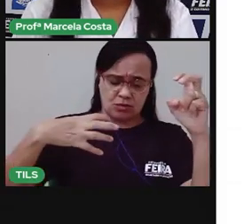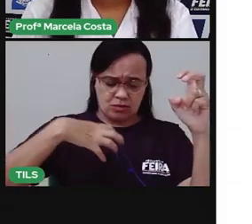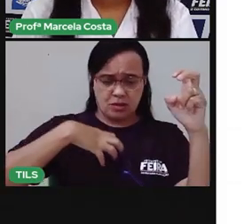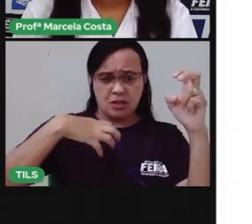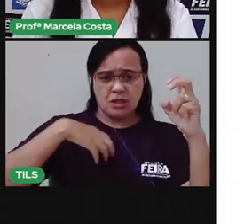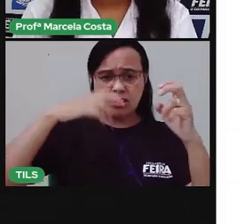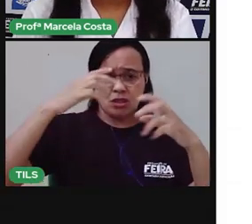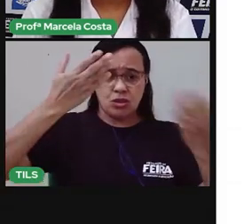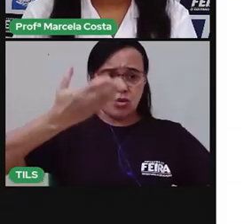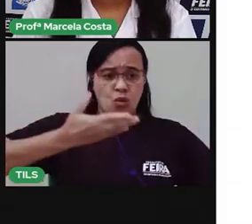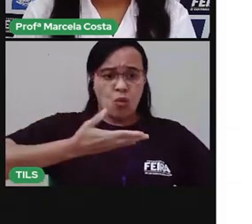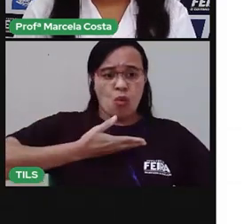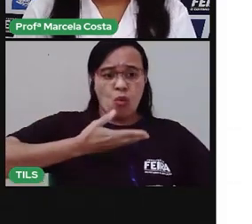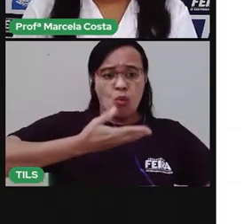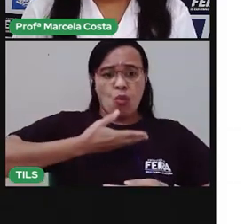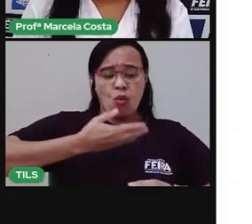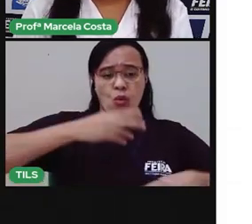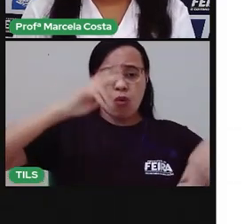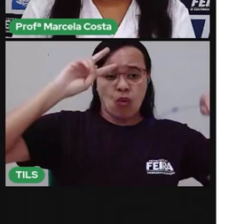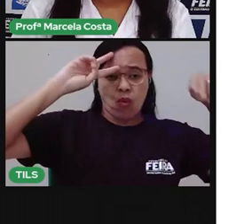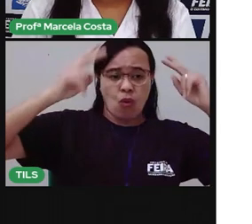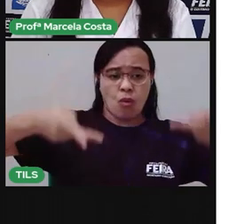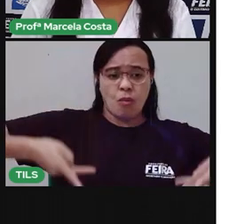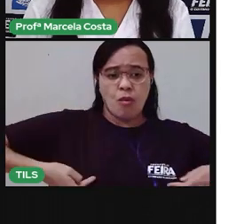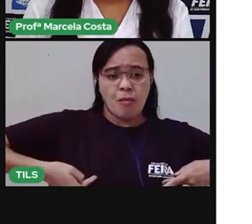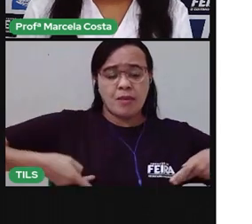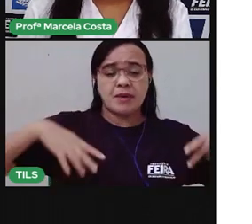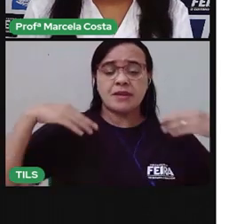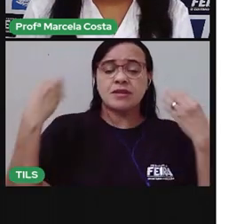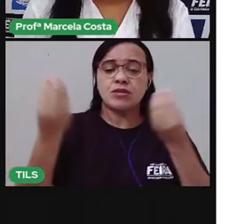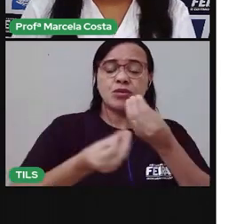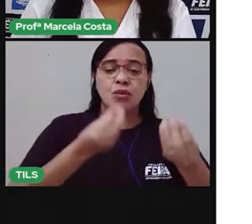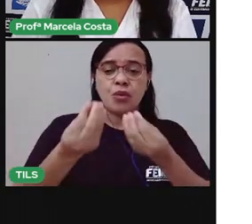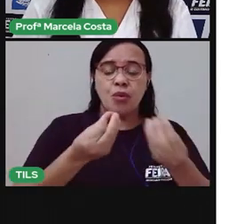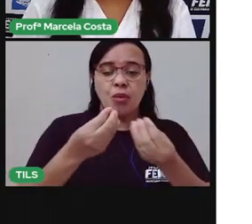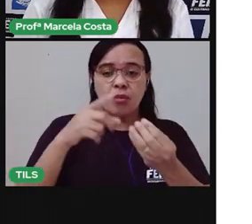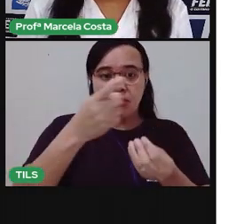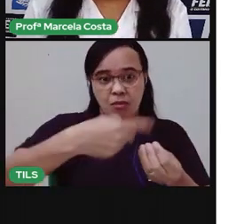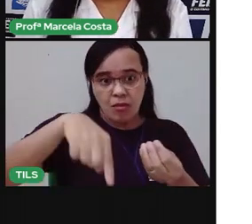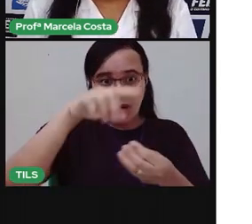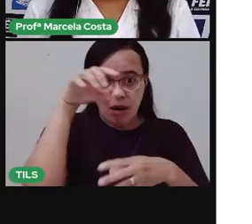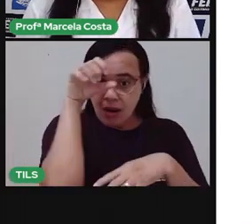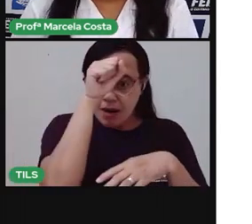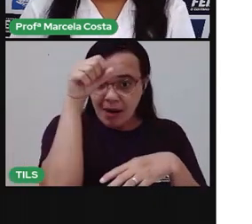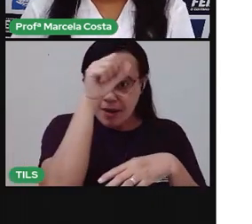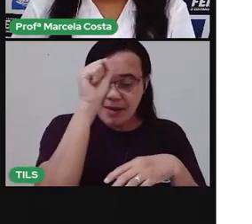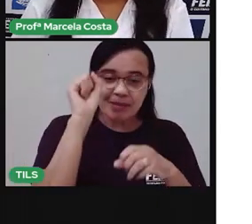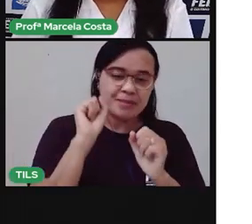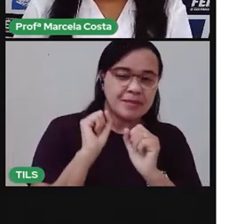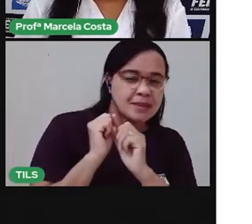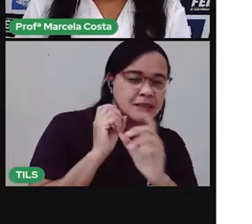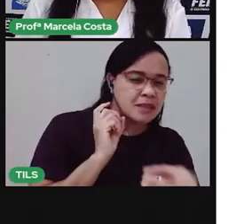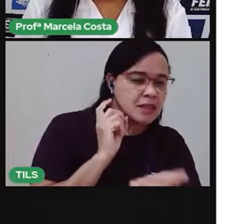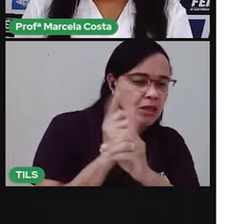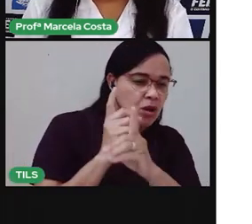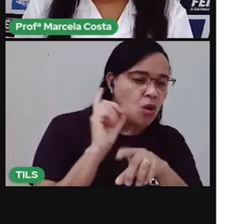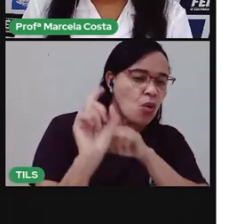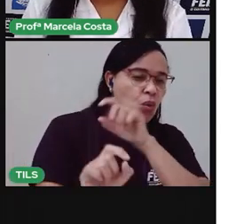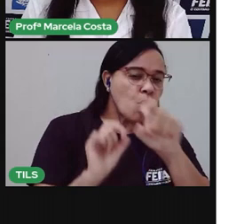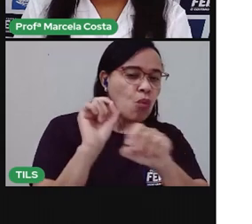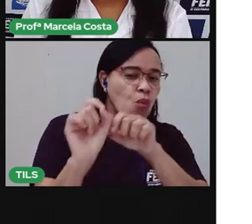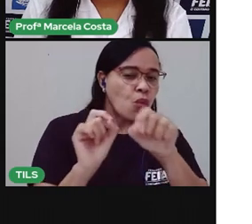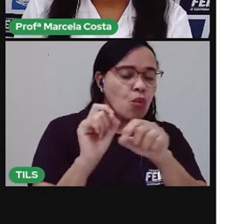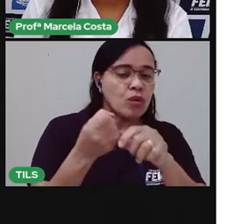humano. Com essa aula, você vai aprender a identificar quais são